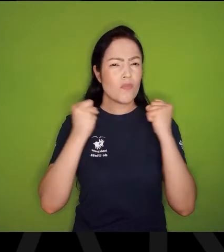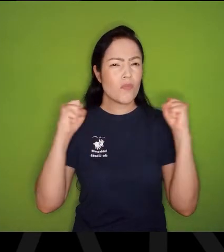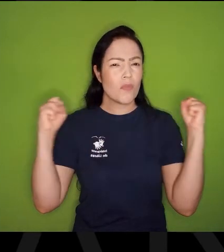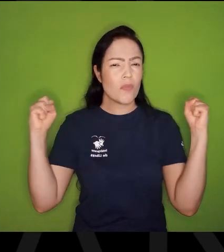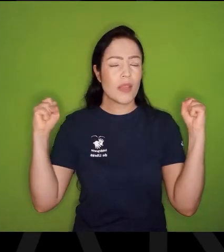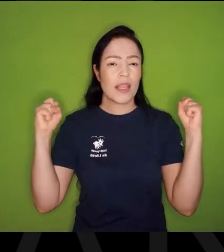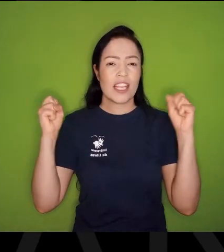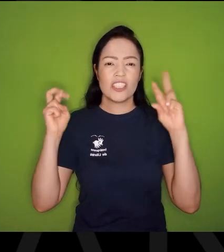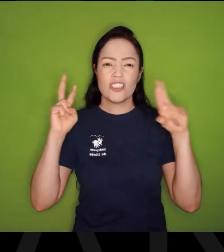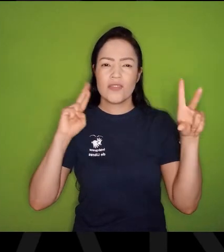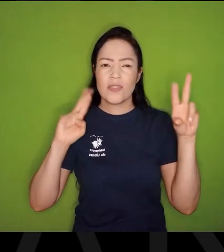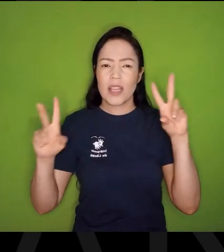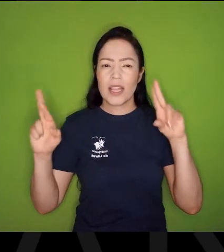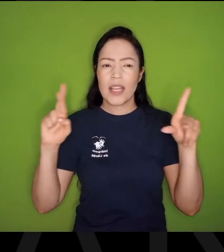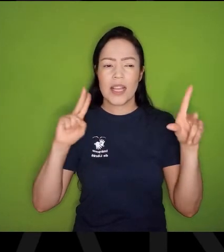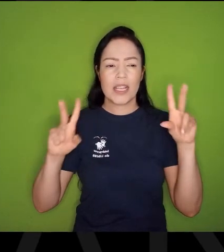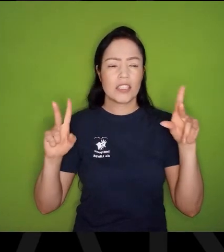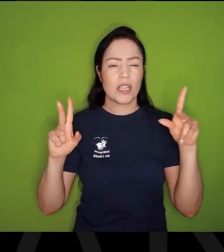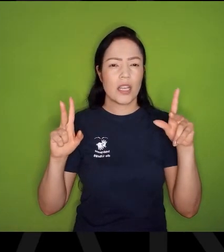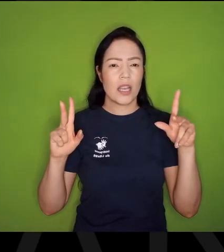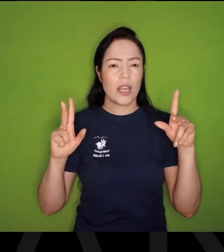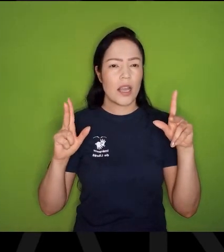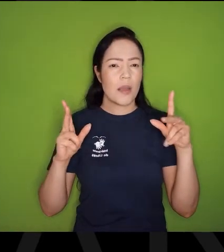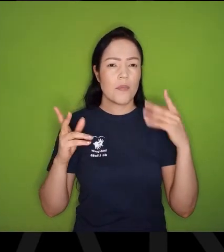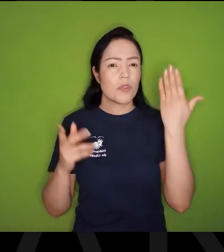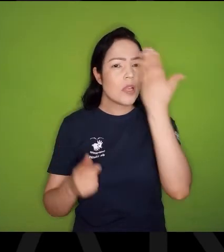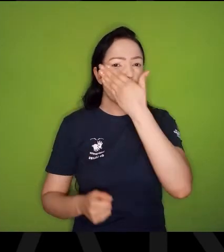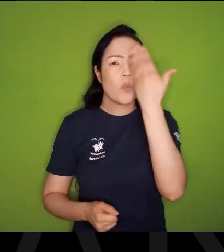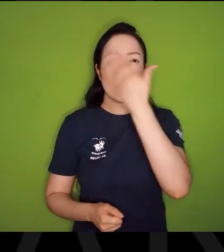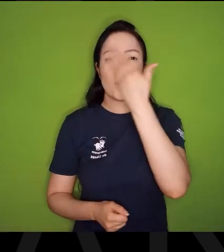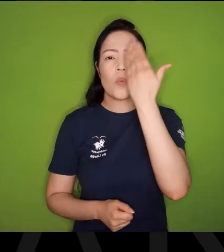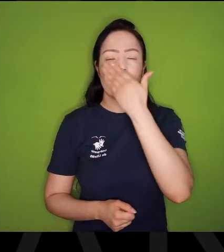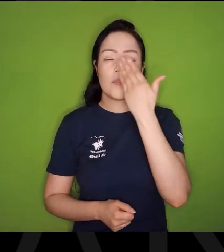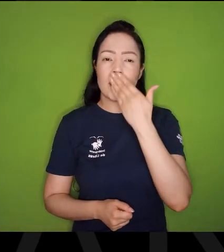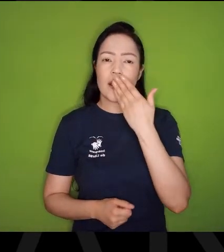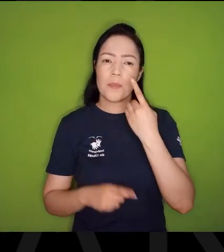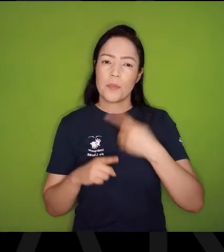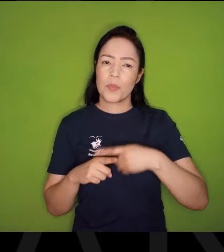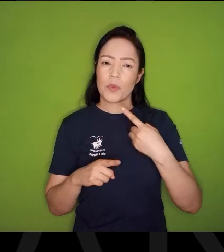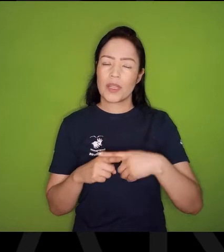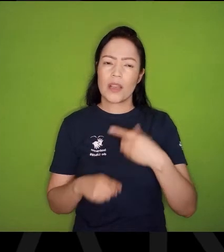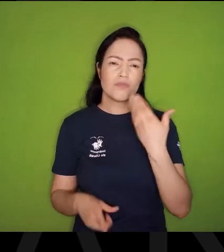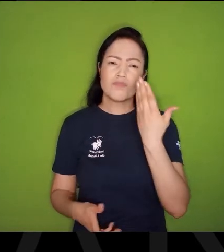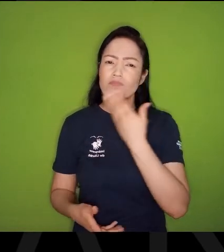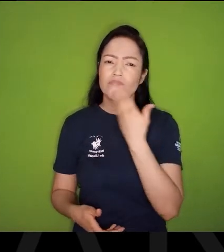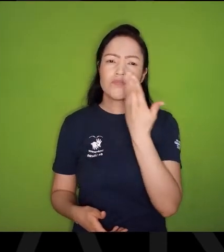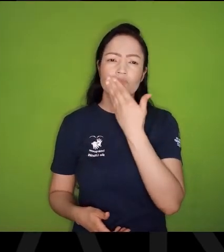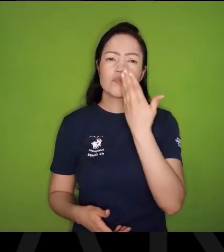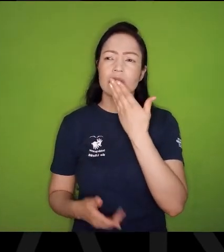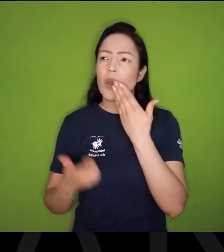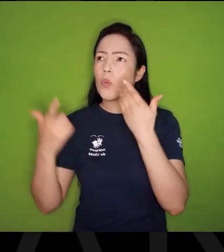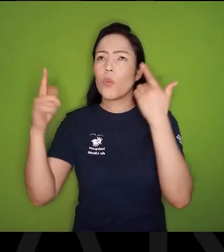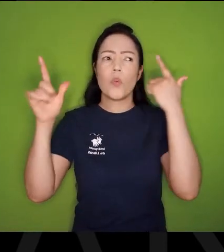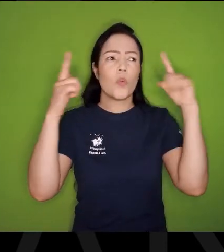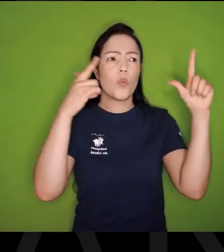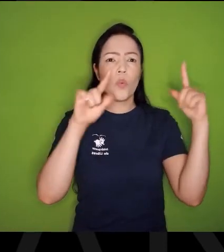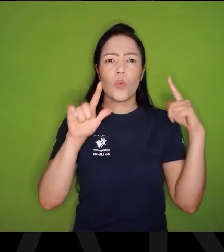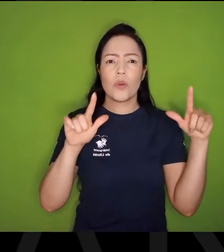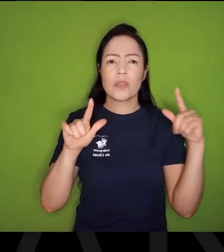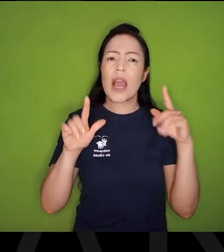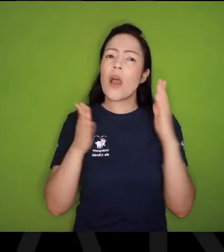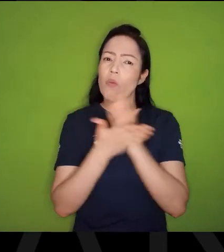diferenças todas Ficam fora da sua vista, No sentido de que é uma cidade que você não vê o outro lado,